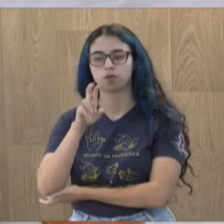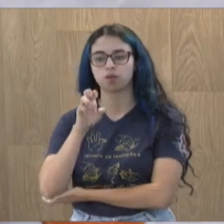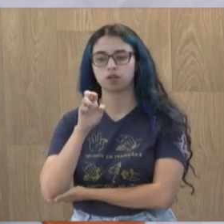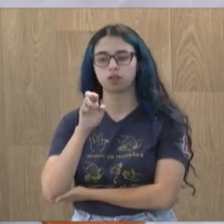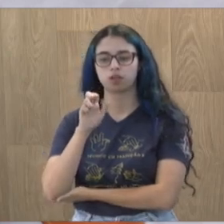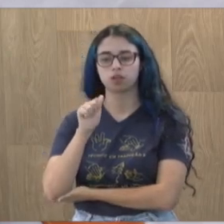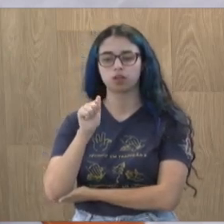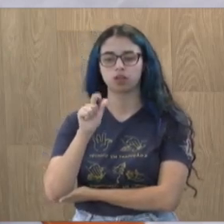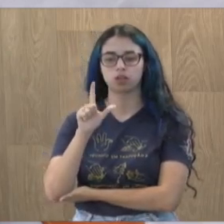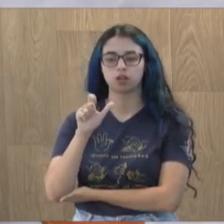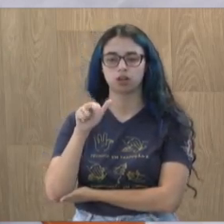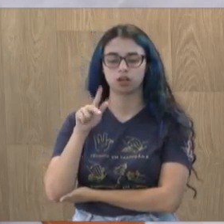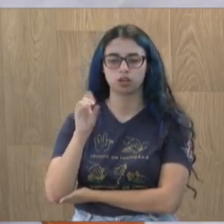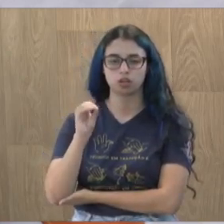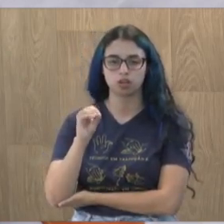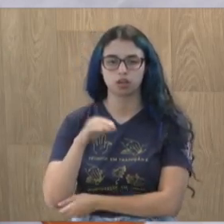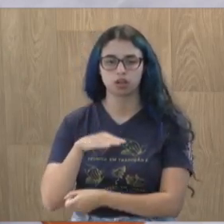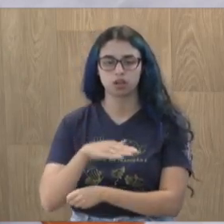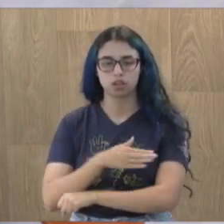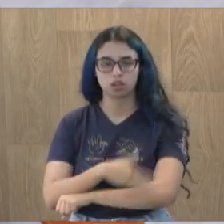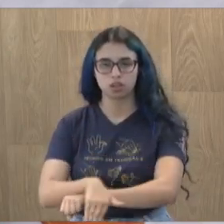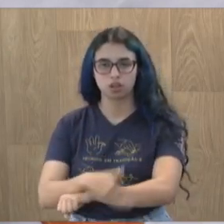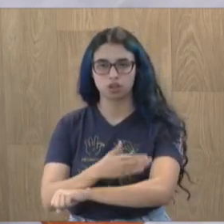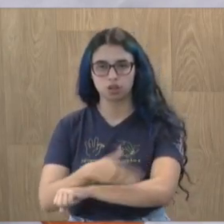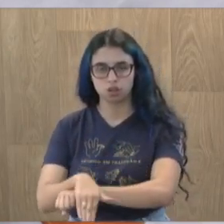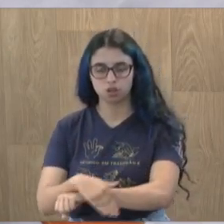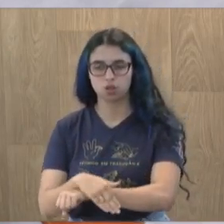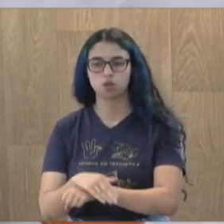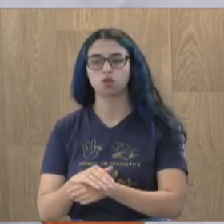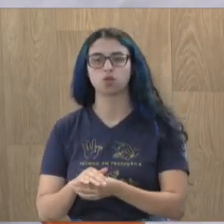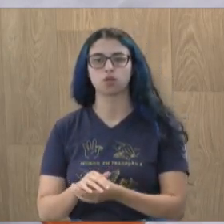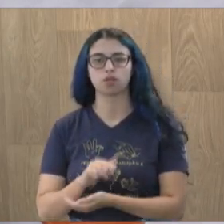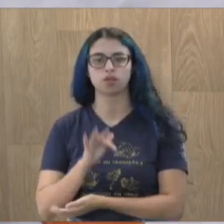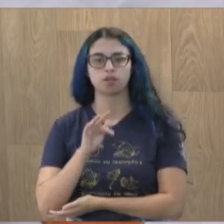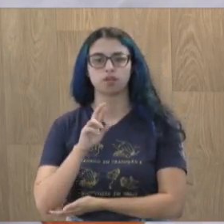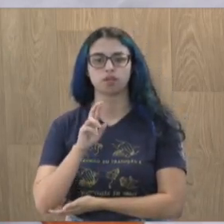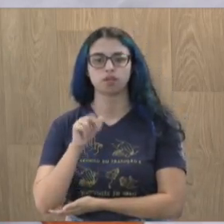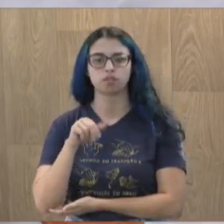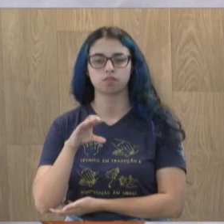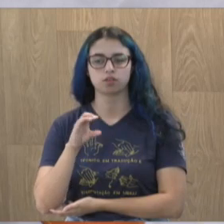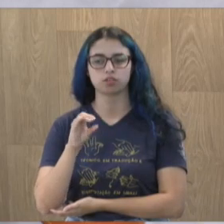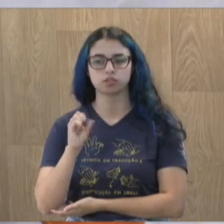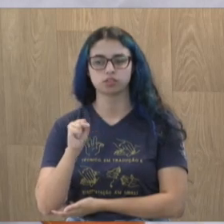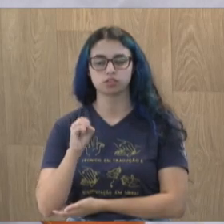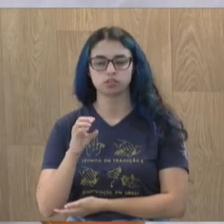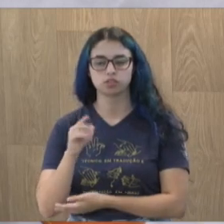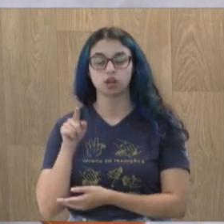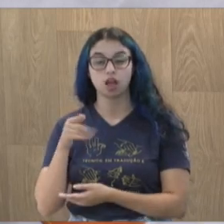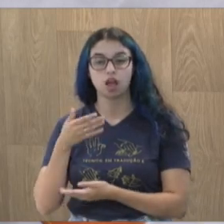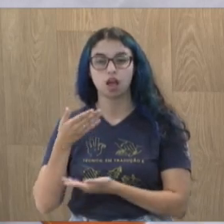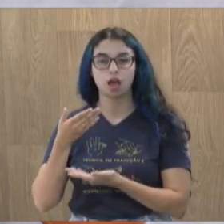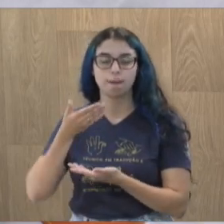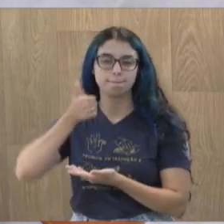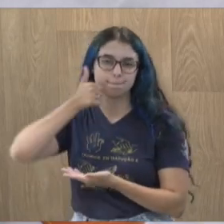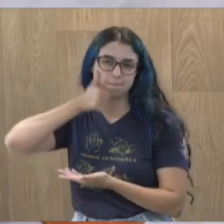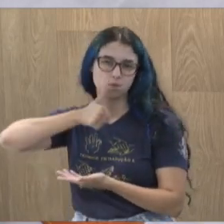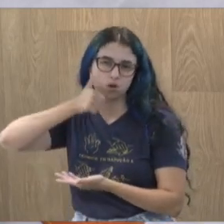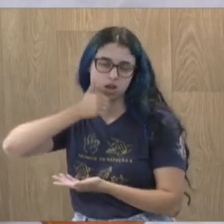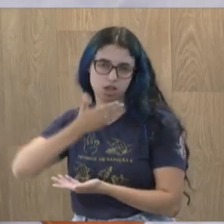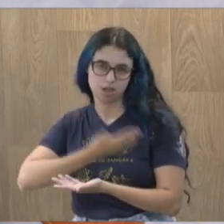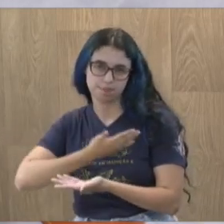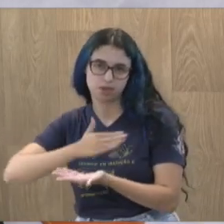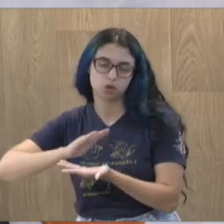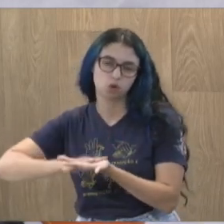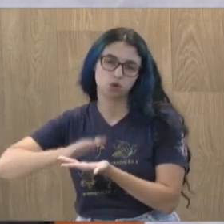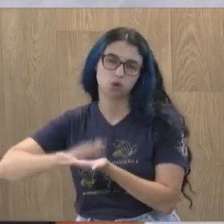a qual, na rua Francisco Fernando Fernandes, minha amiga Márcia, tinha nos cobrado uma simples demanda. Sempre tem falado aqui que as demandas são